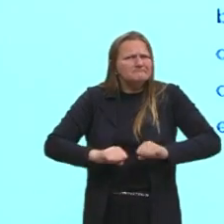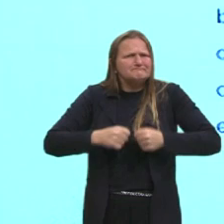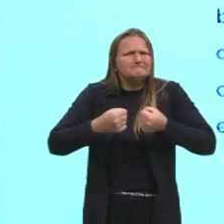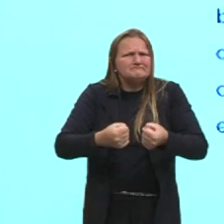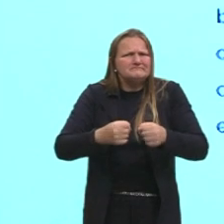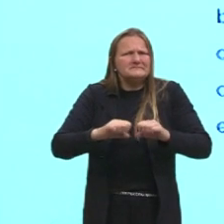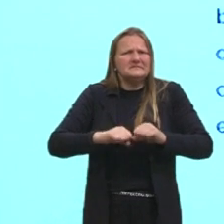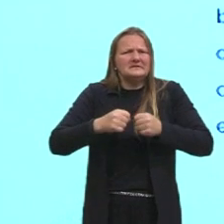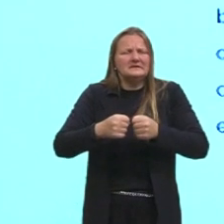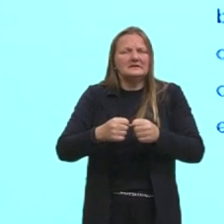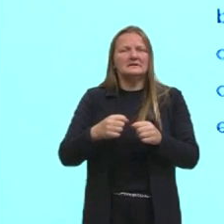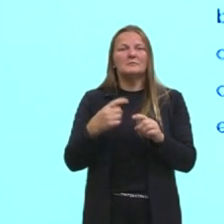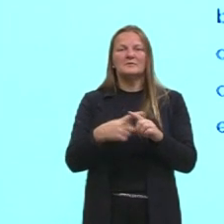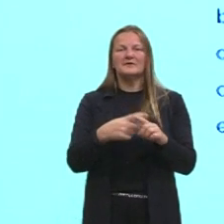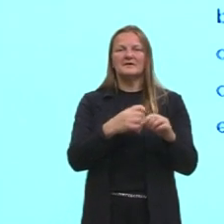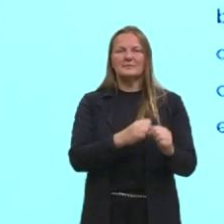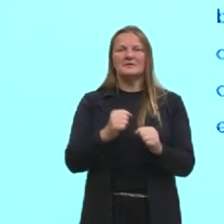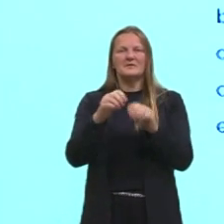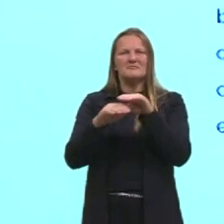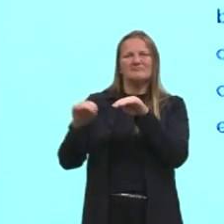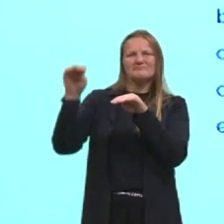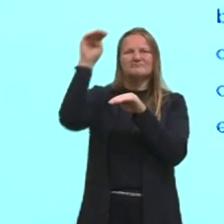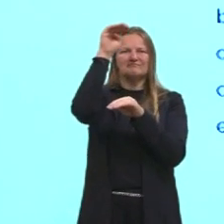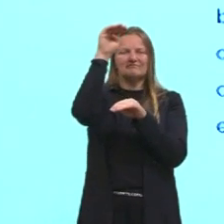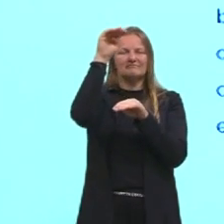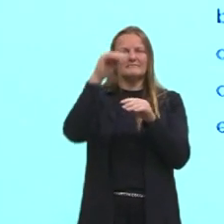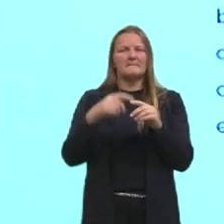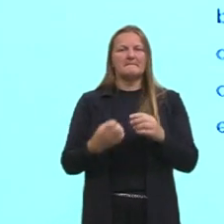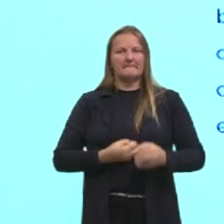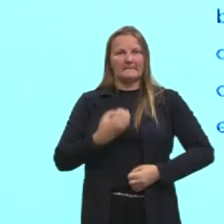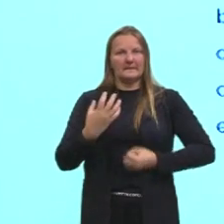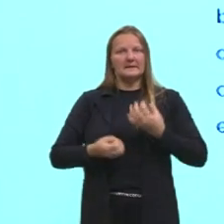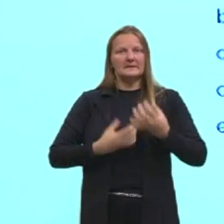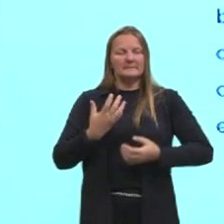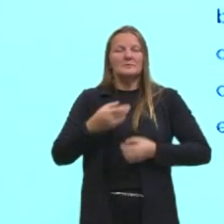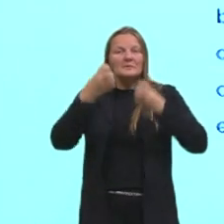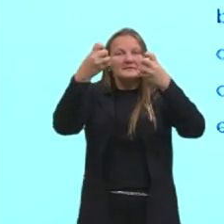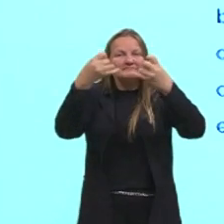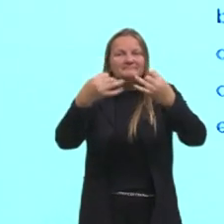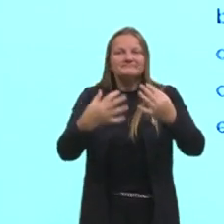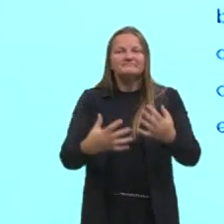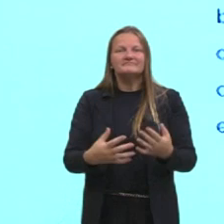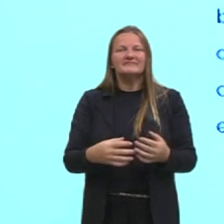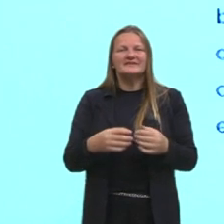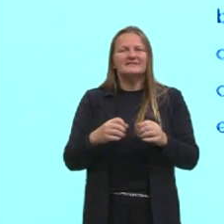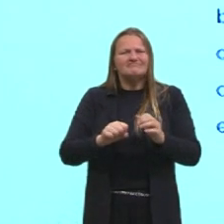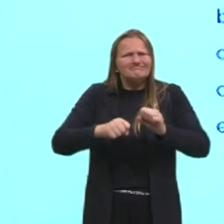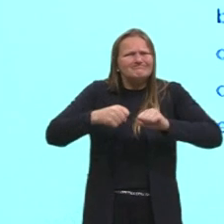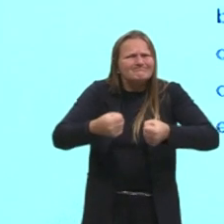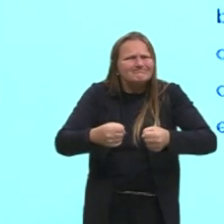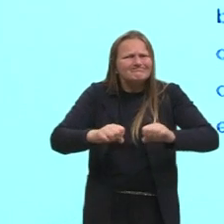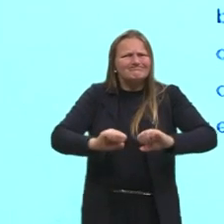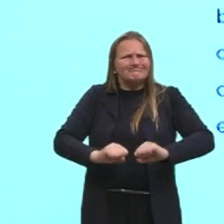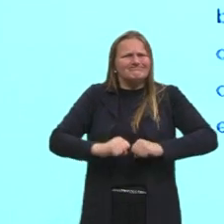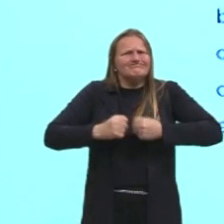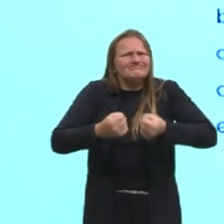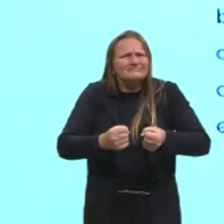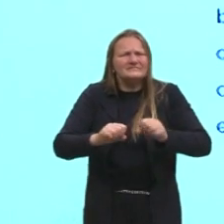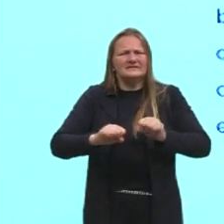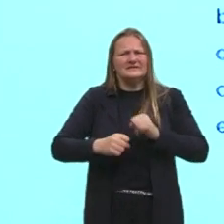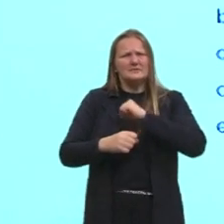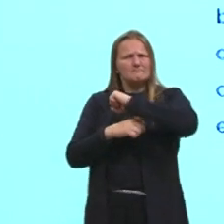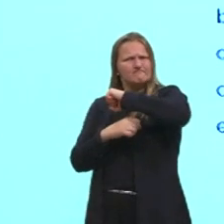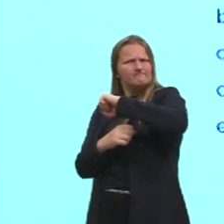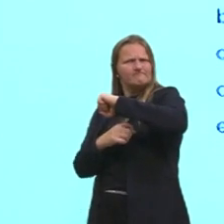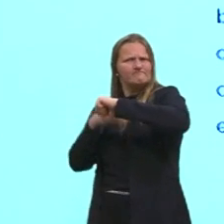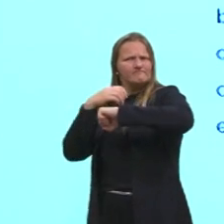superior. Porque essa é uma questão, nesse poema, eles falam da resistência, eles falam dos escudos, eles